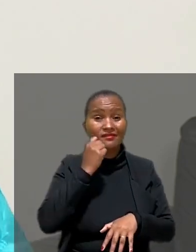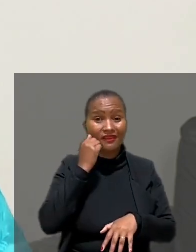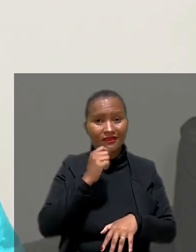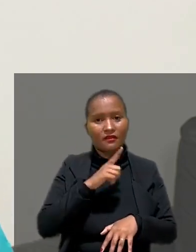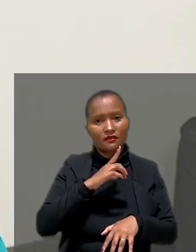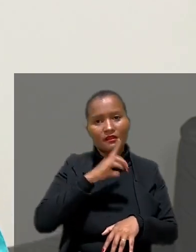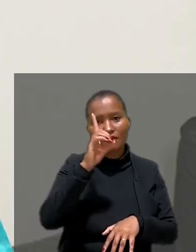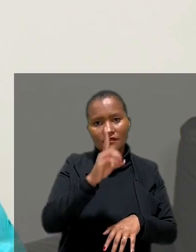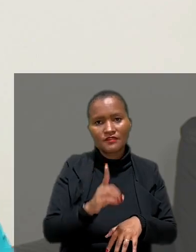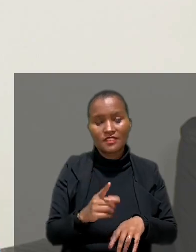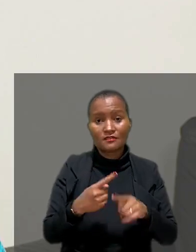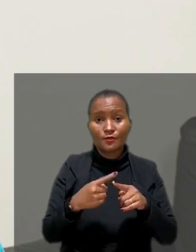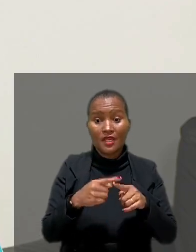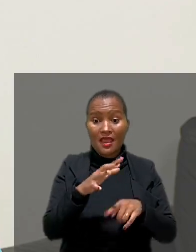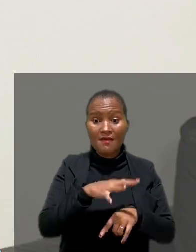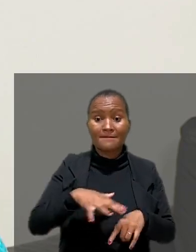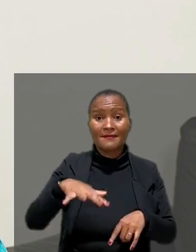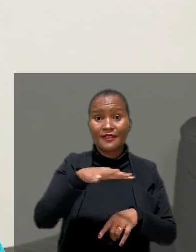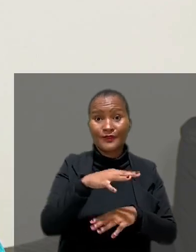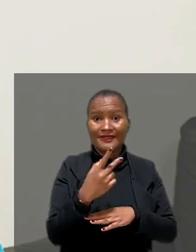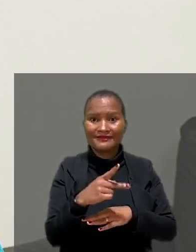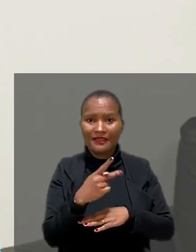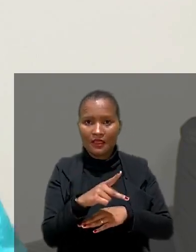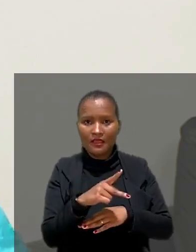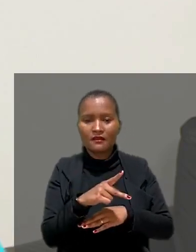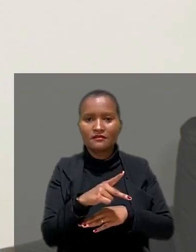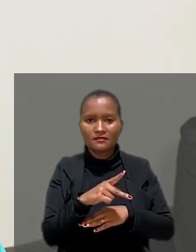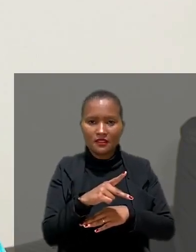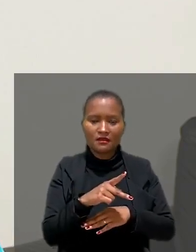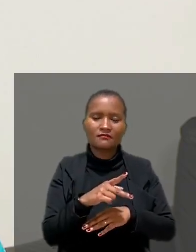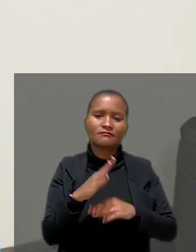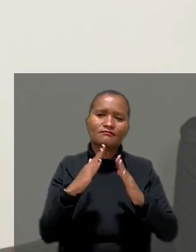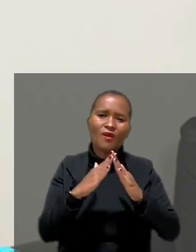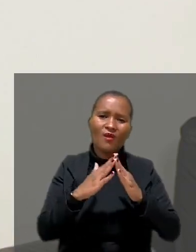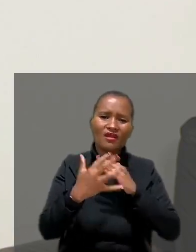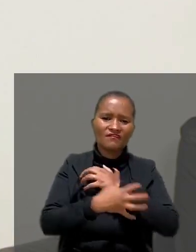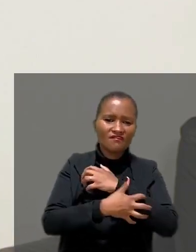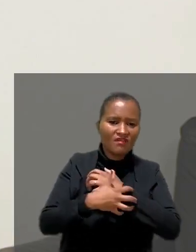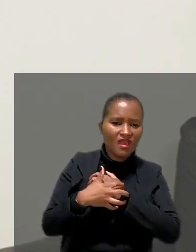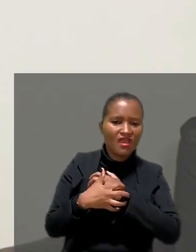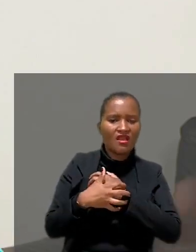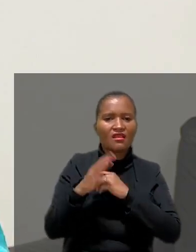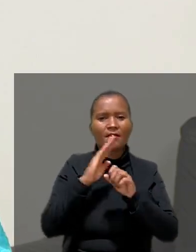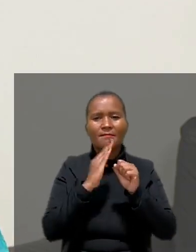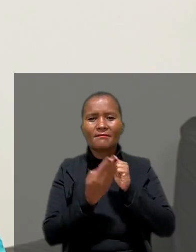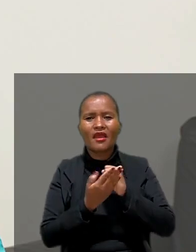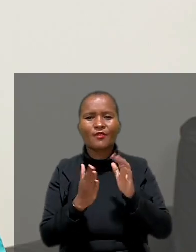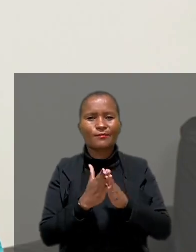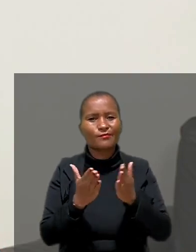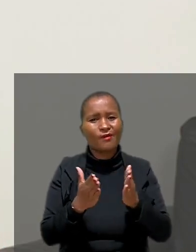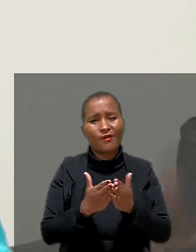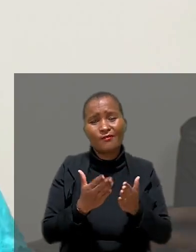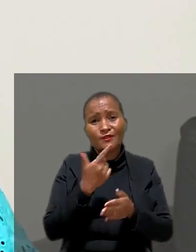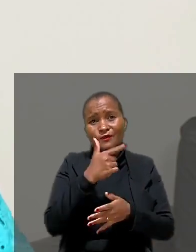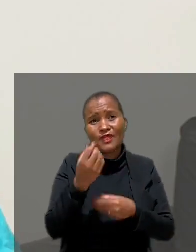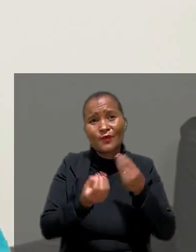deficiência, pois a maioria delas estão nas periferias, sem a mínima condição de sair,